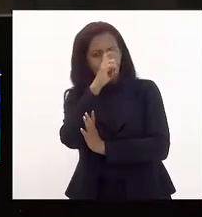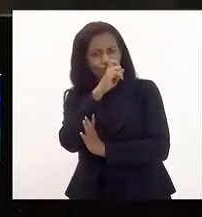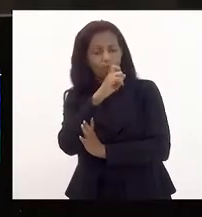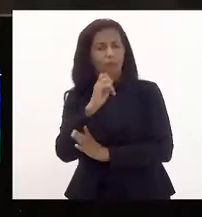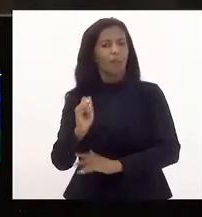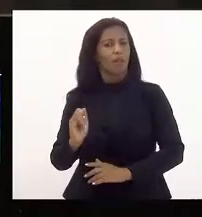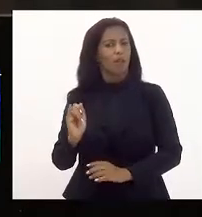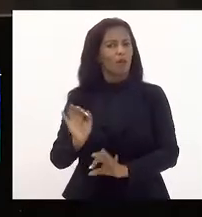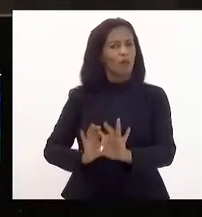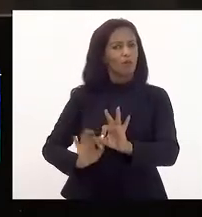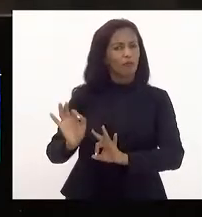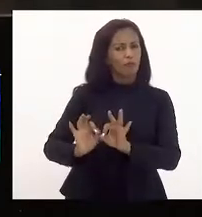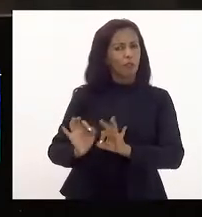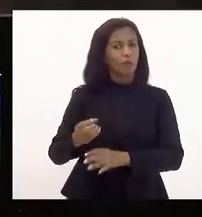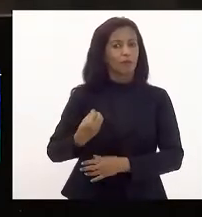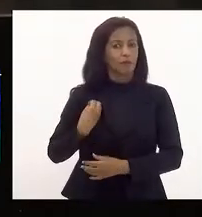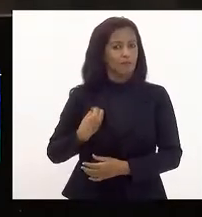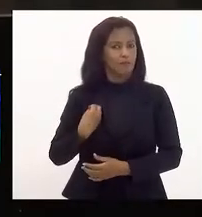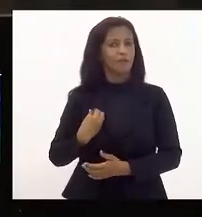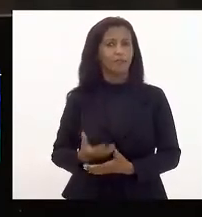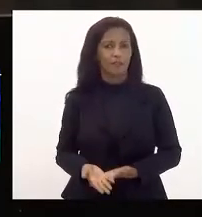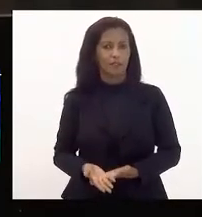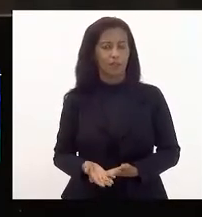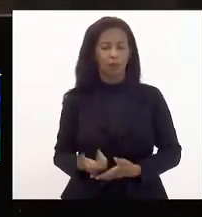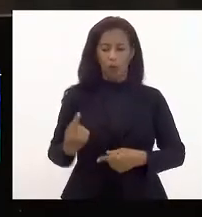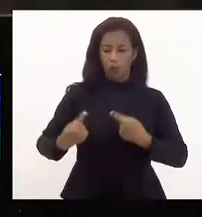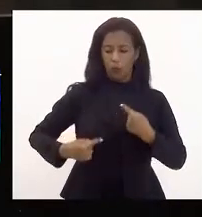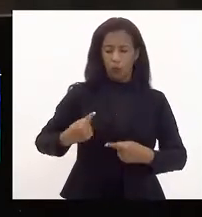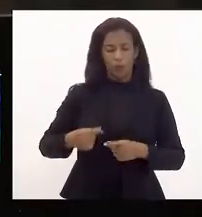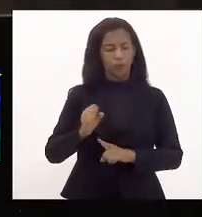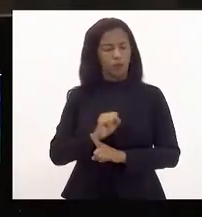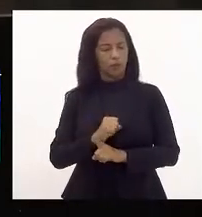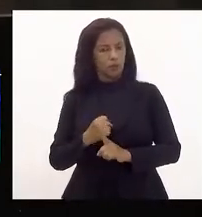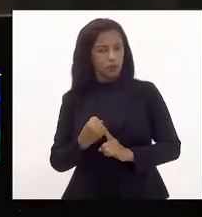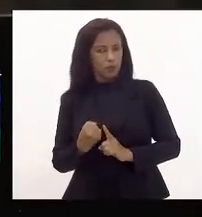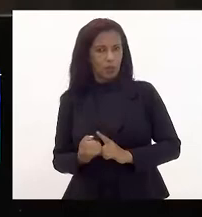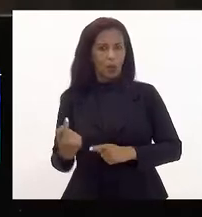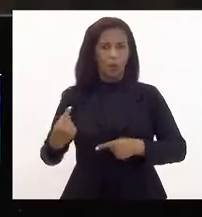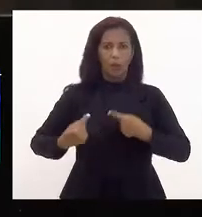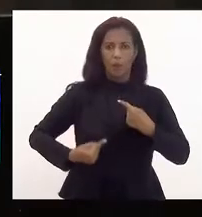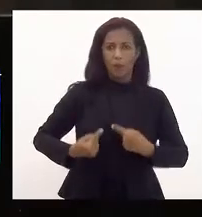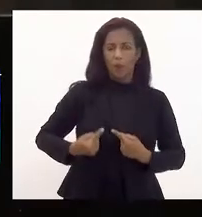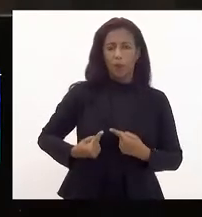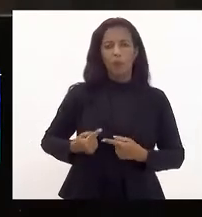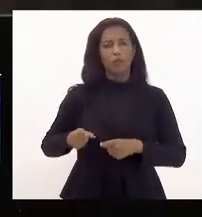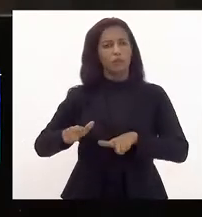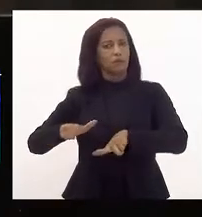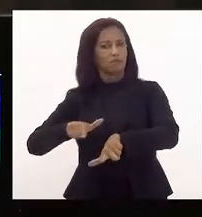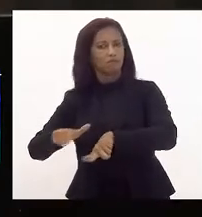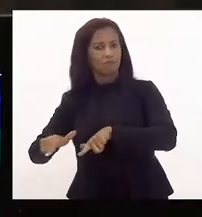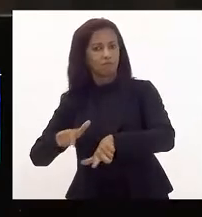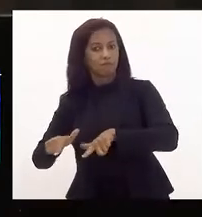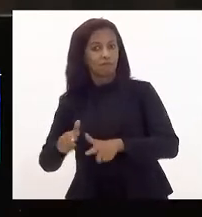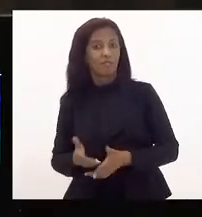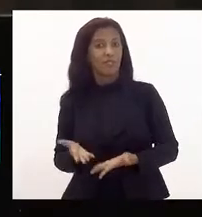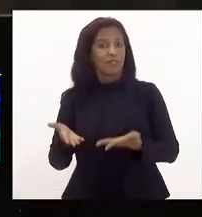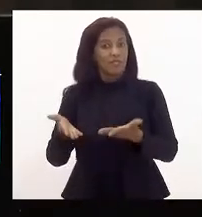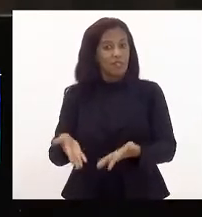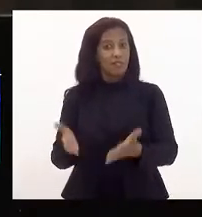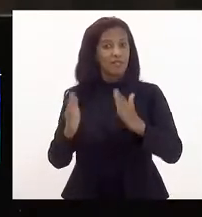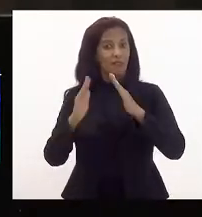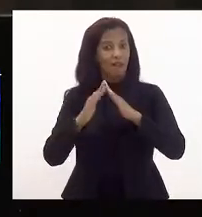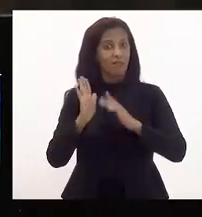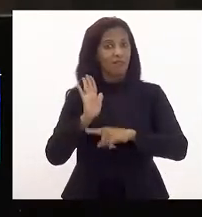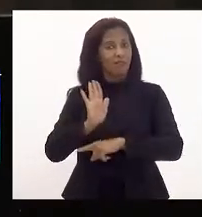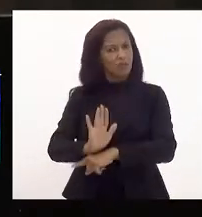possibilidade de subsistência, com políticas sociais, com políticas de empregabilidade. E essa Casa tem